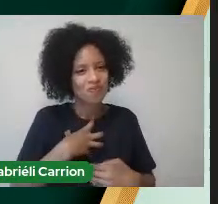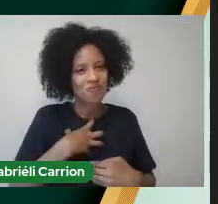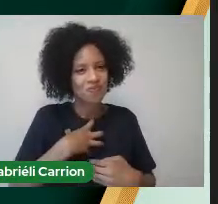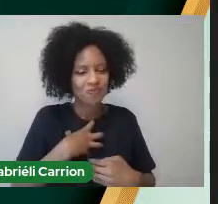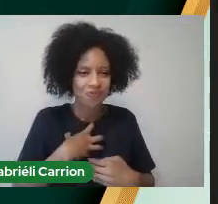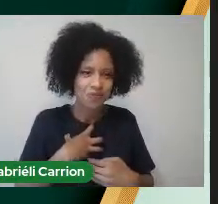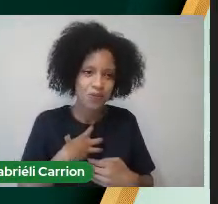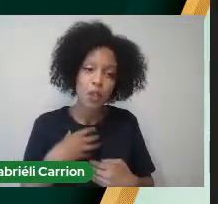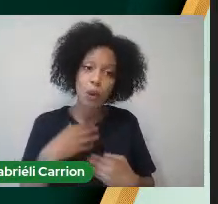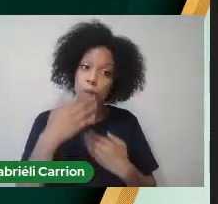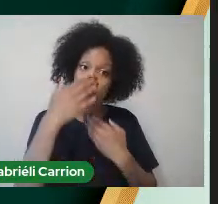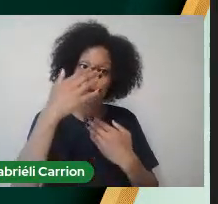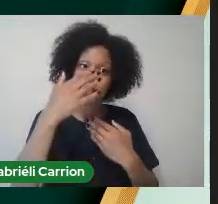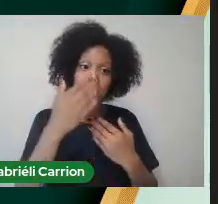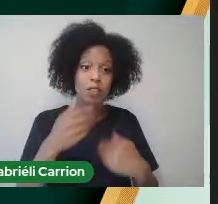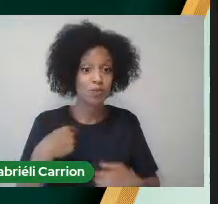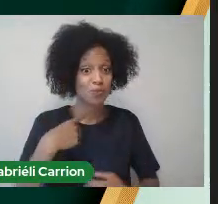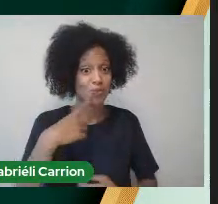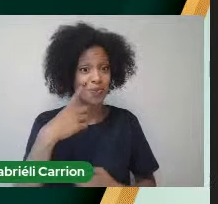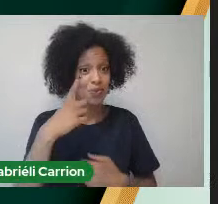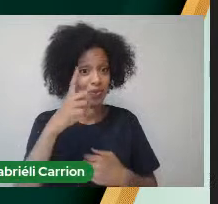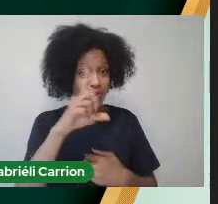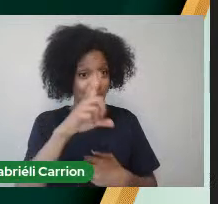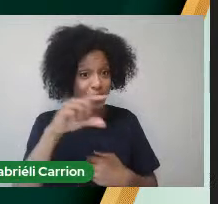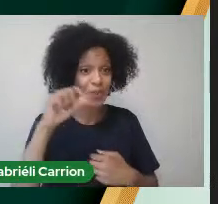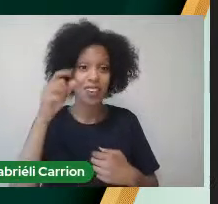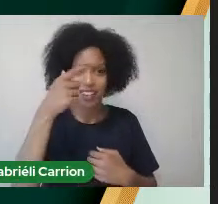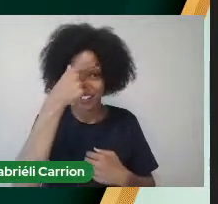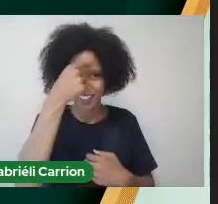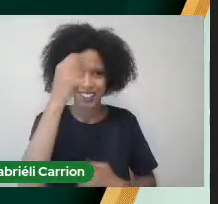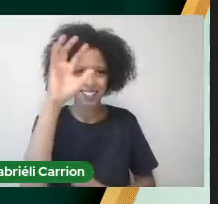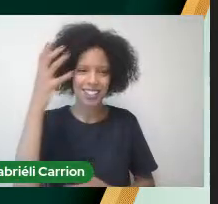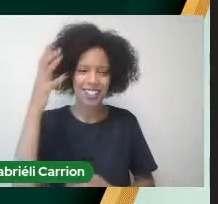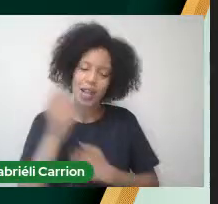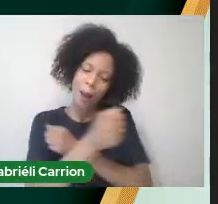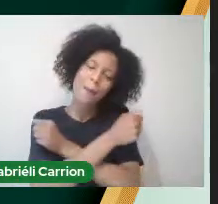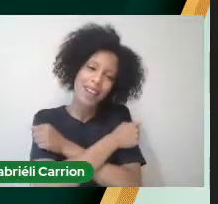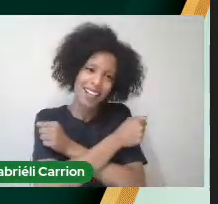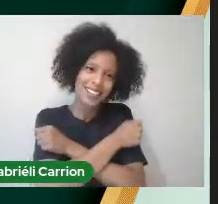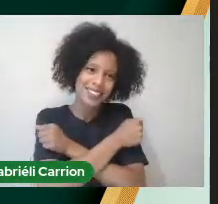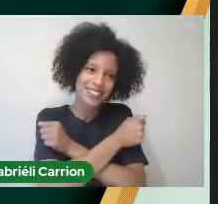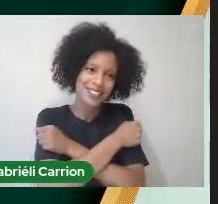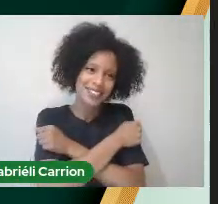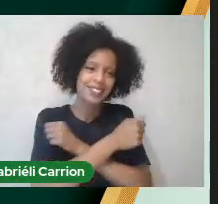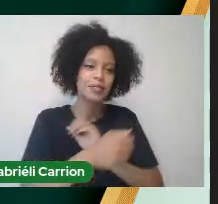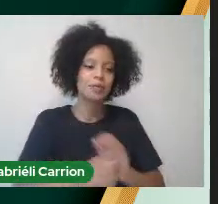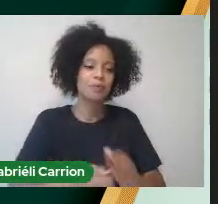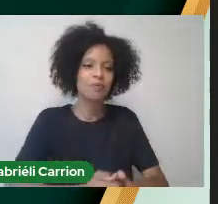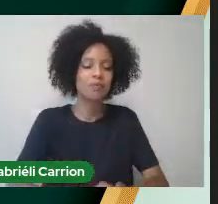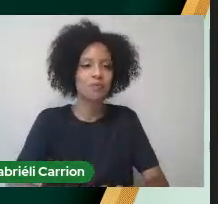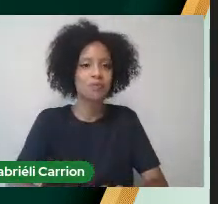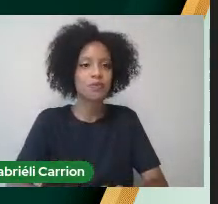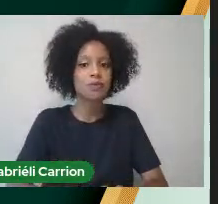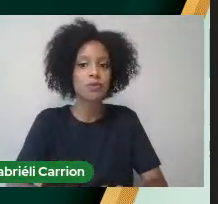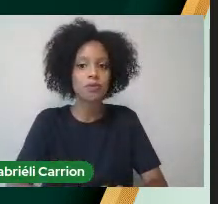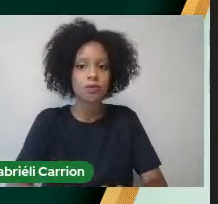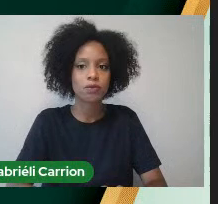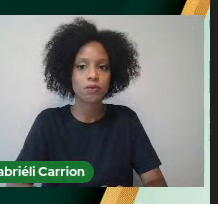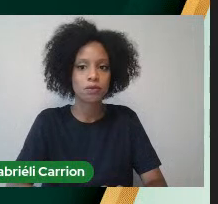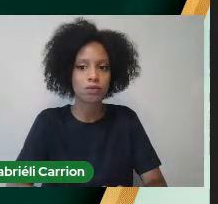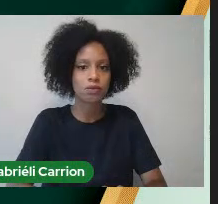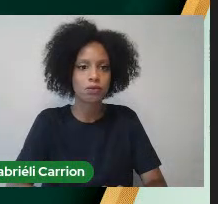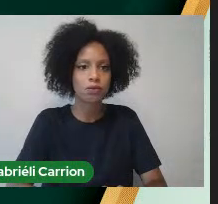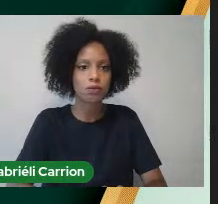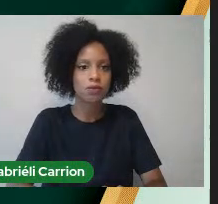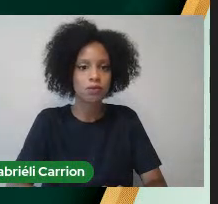E obrigada Por escolher A Unipampa Um abraço Para vocês Para a sua Saudação